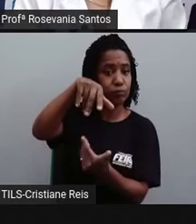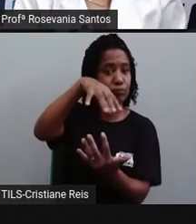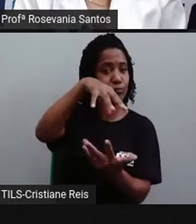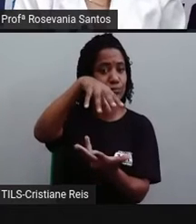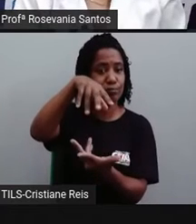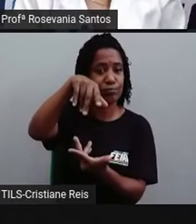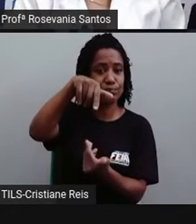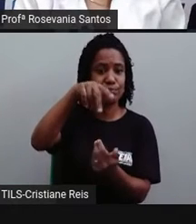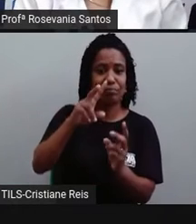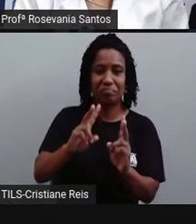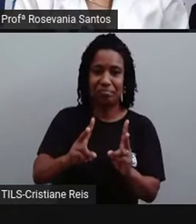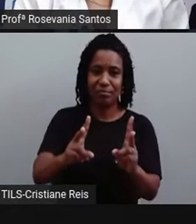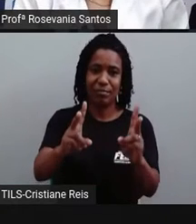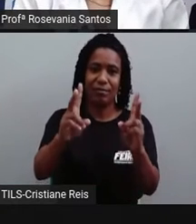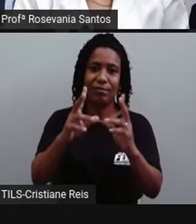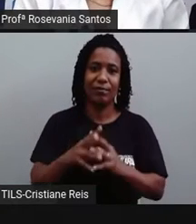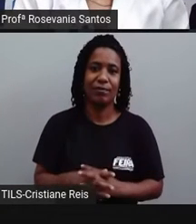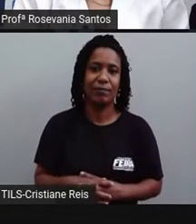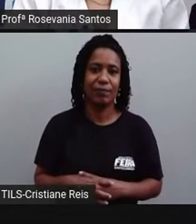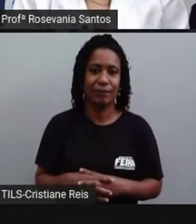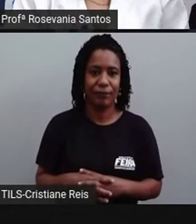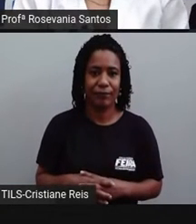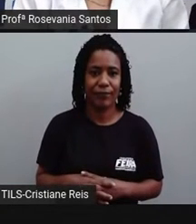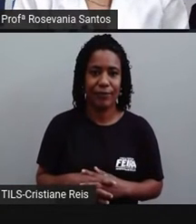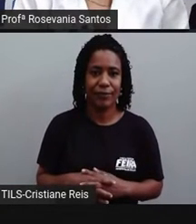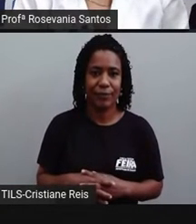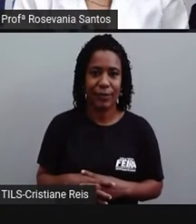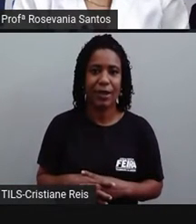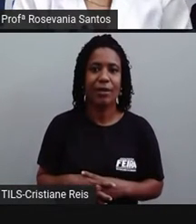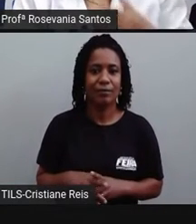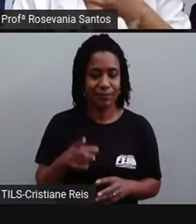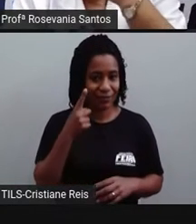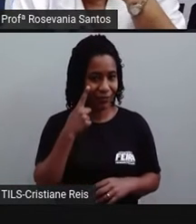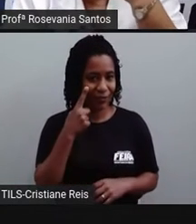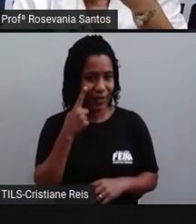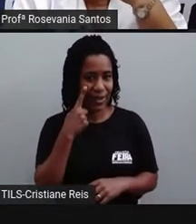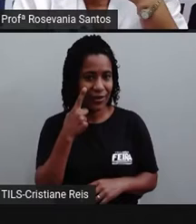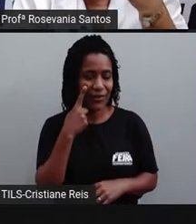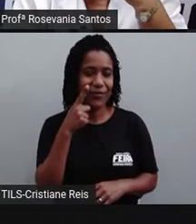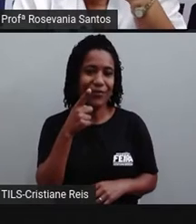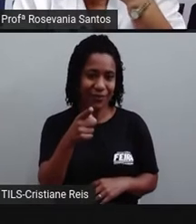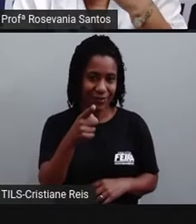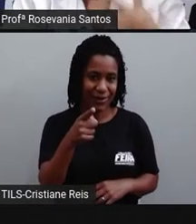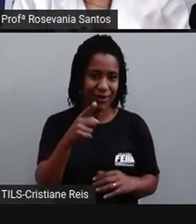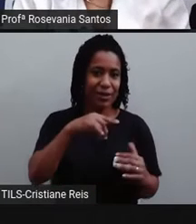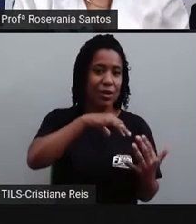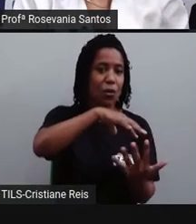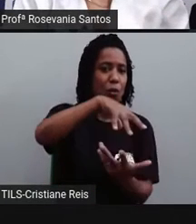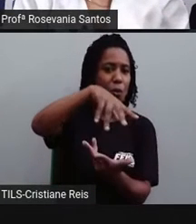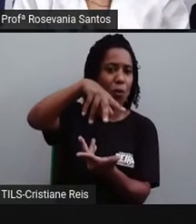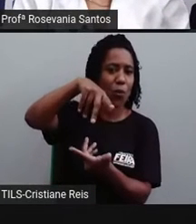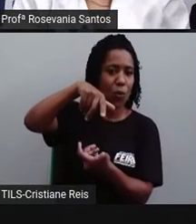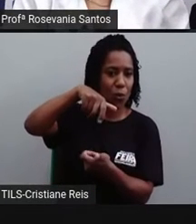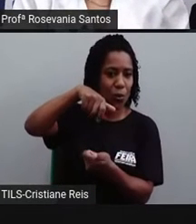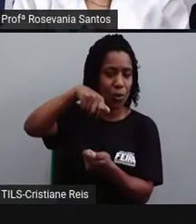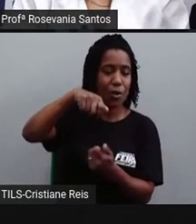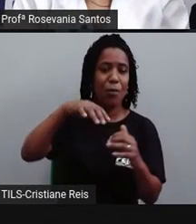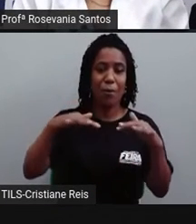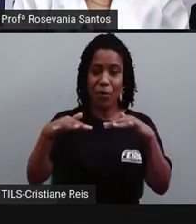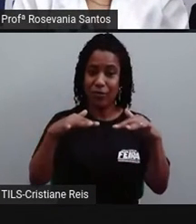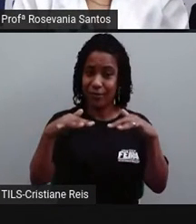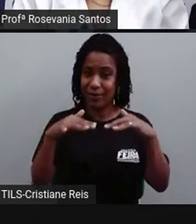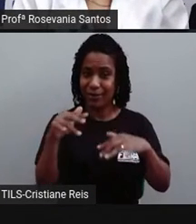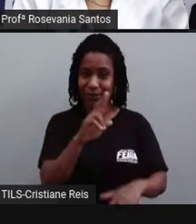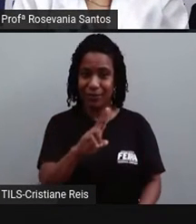Terra. Bom, é o primeiro movimento que nós vamos falar, o movimento de rotação. Logo de